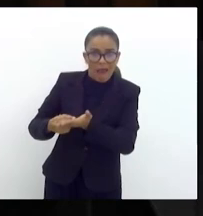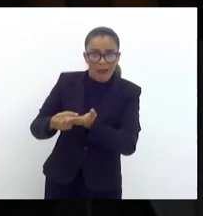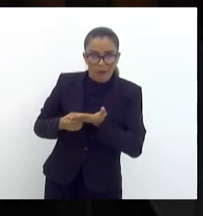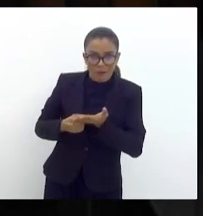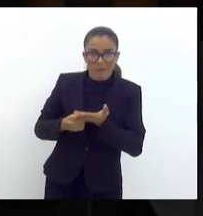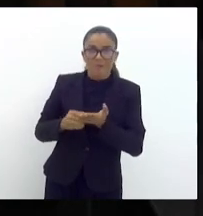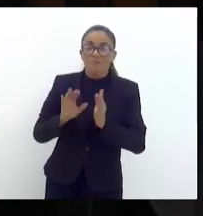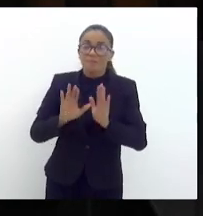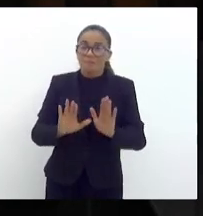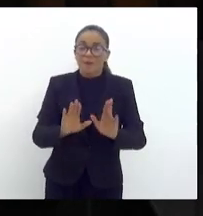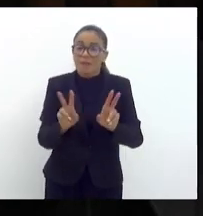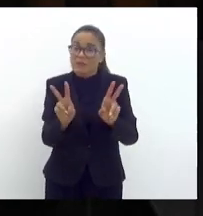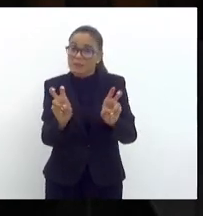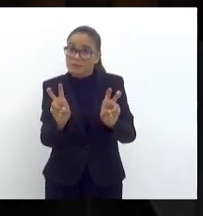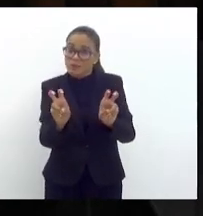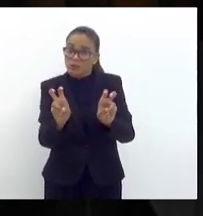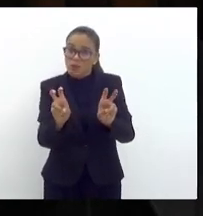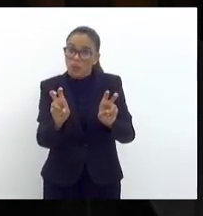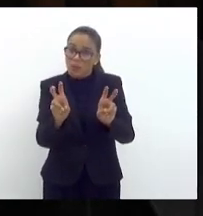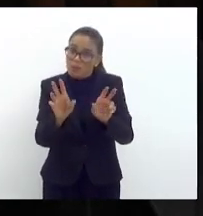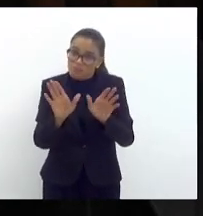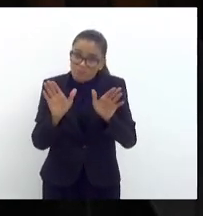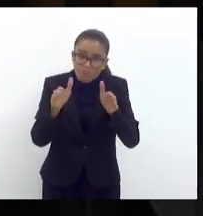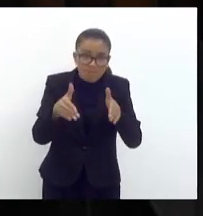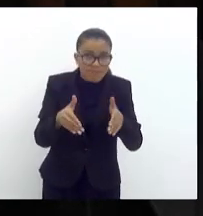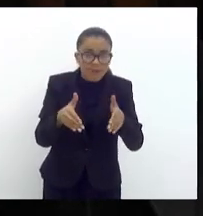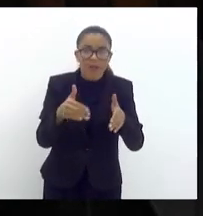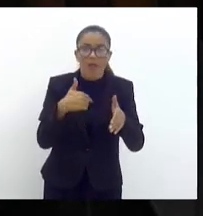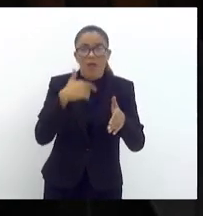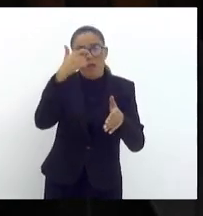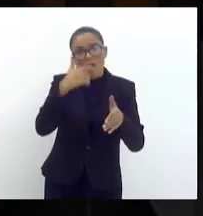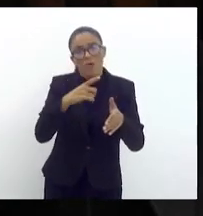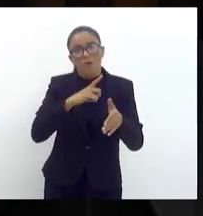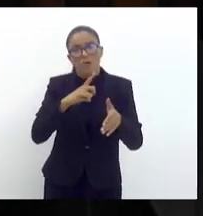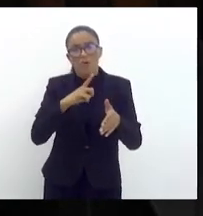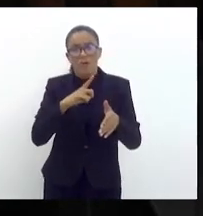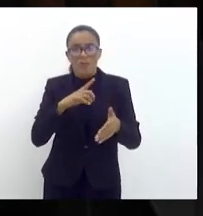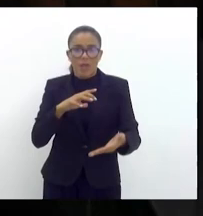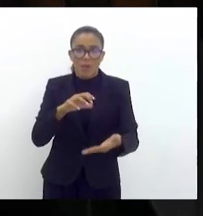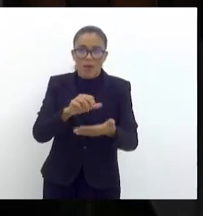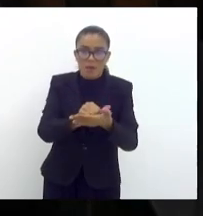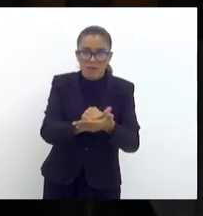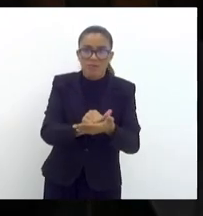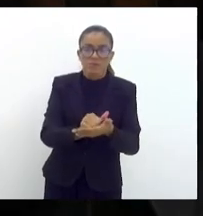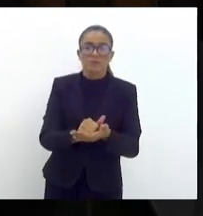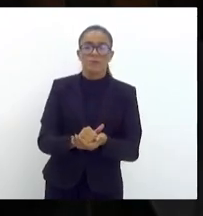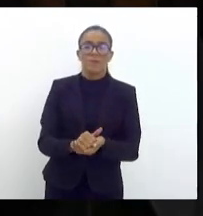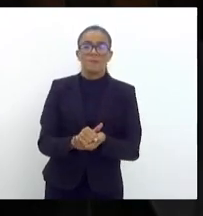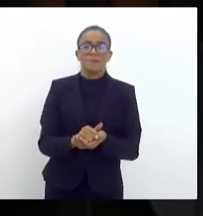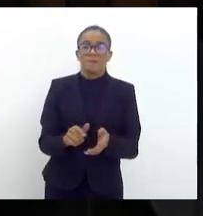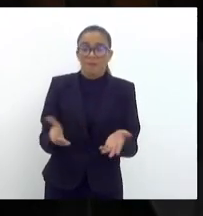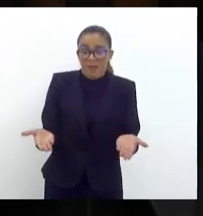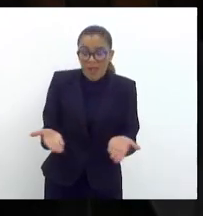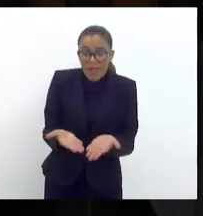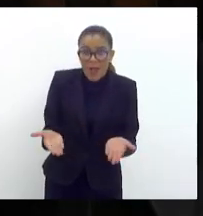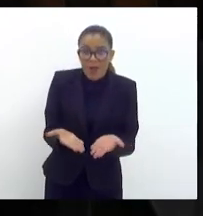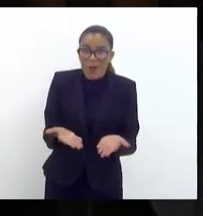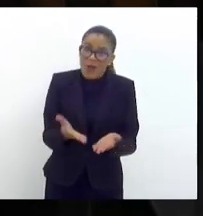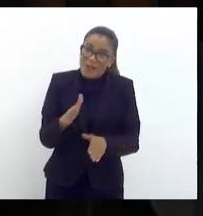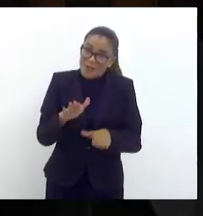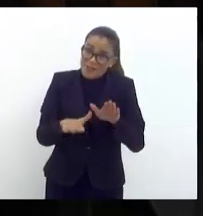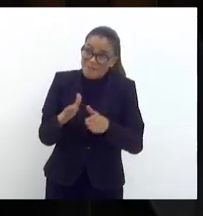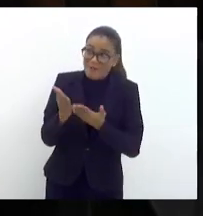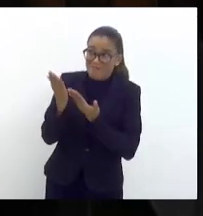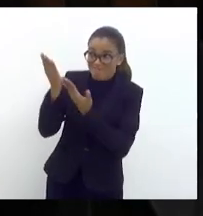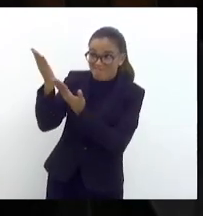Mas a questão central que eu tenho aqui registrado, e agora só depende do